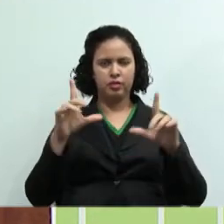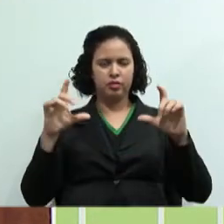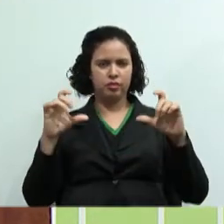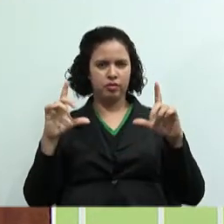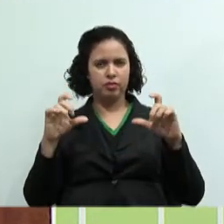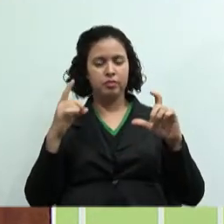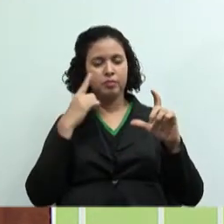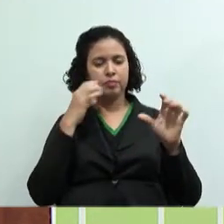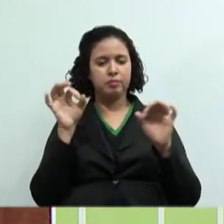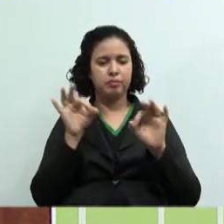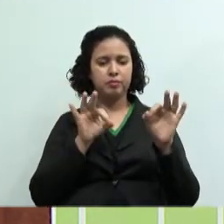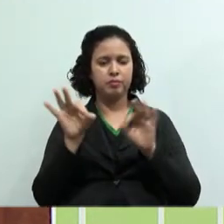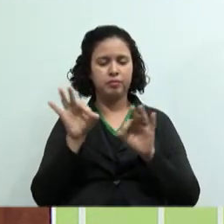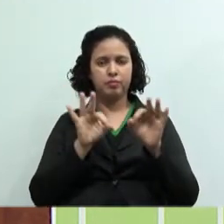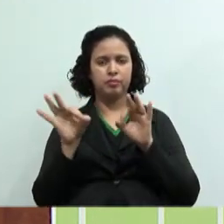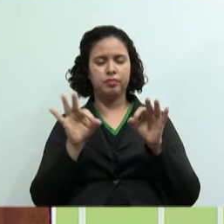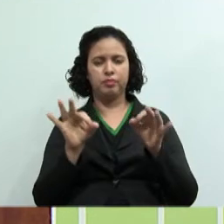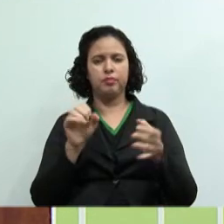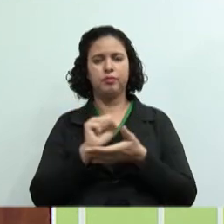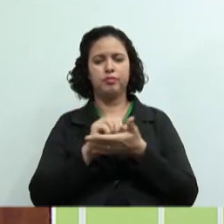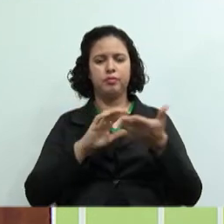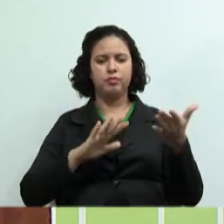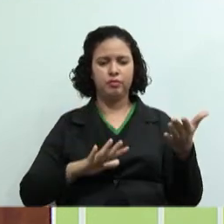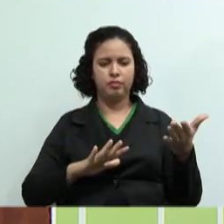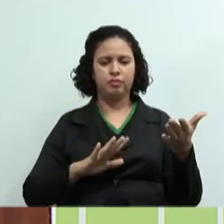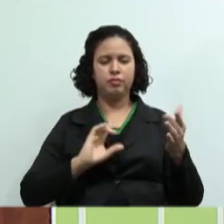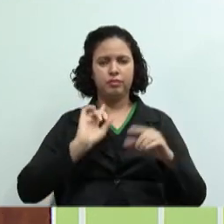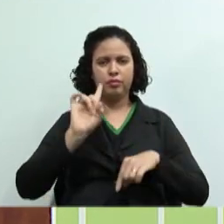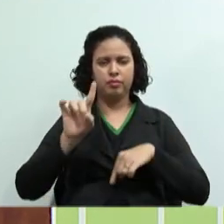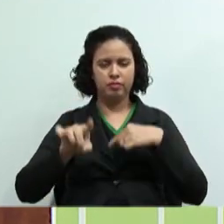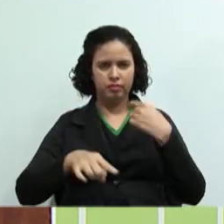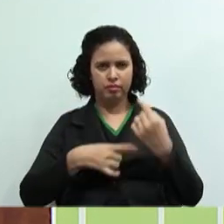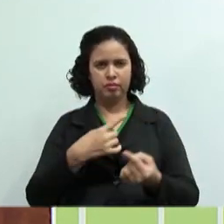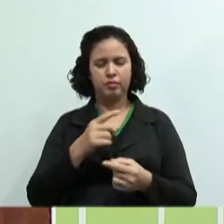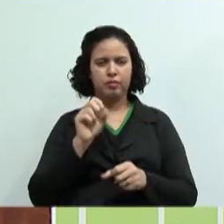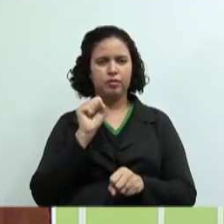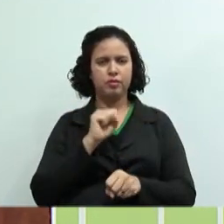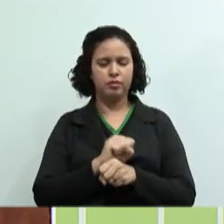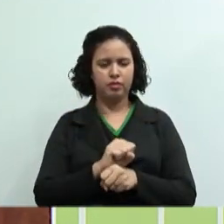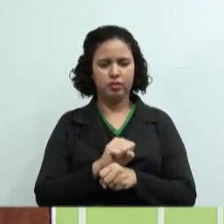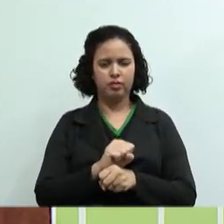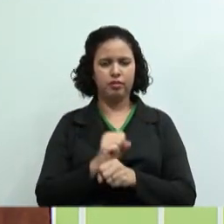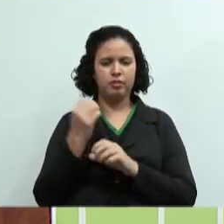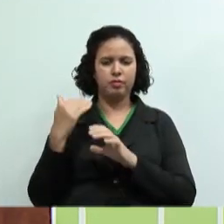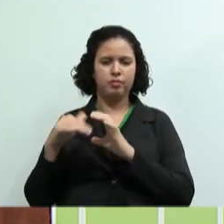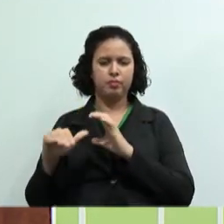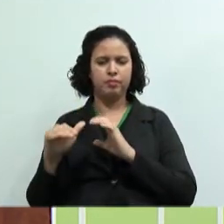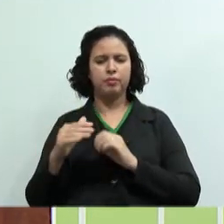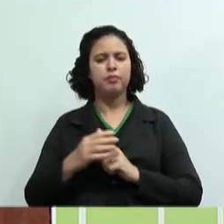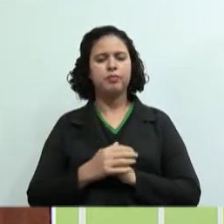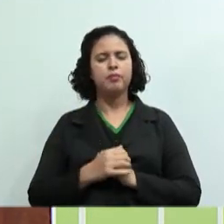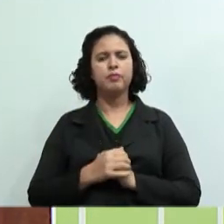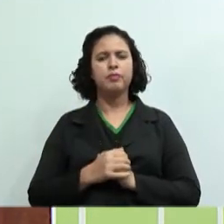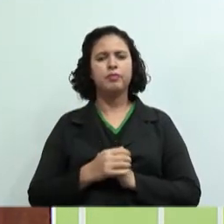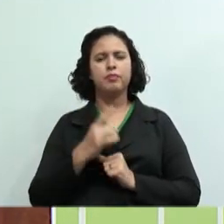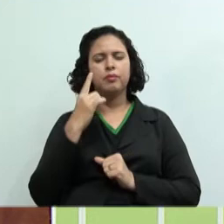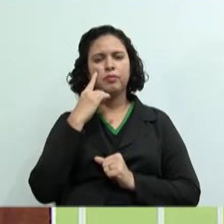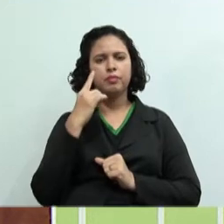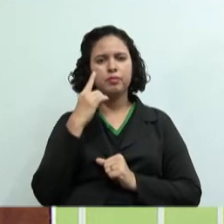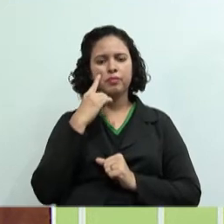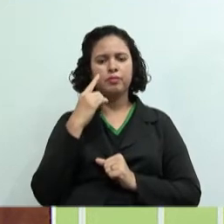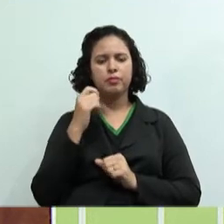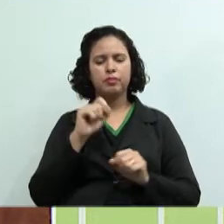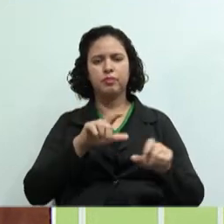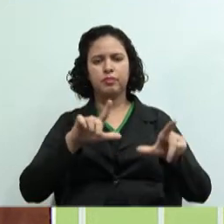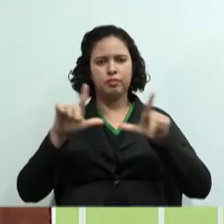tentando arrumar aqui logo a atividade, mas nós vamos deixar e eu vou postar novamente para vocês. Então, vamos lá no mural agora.